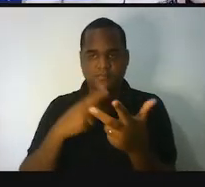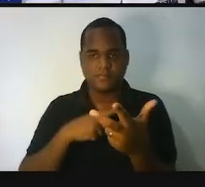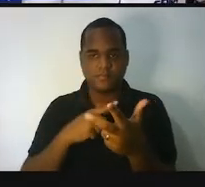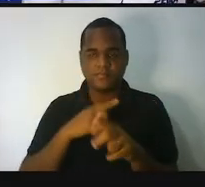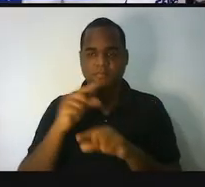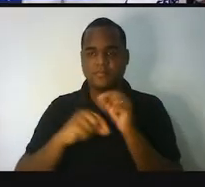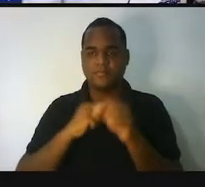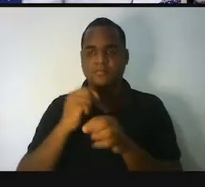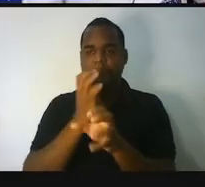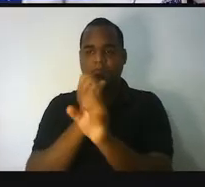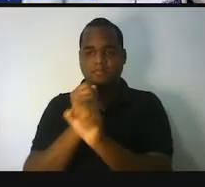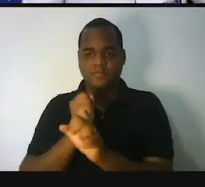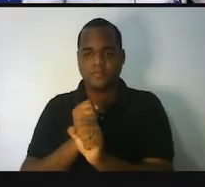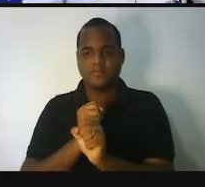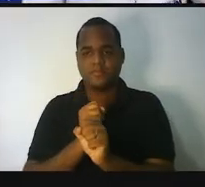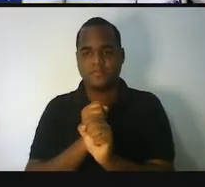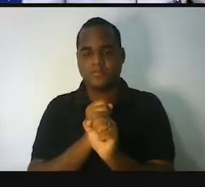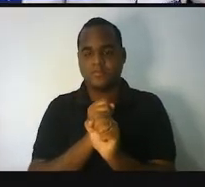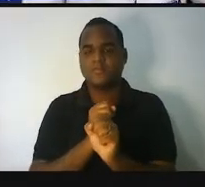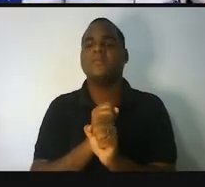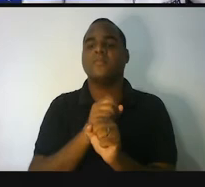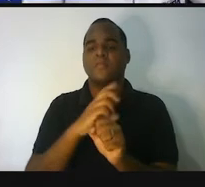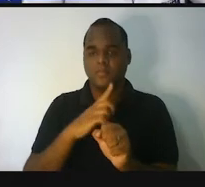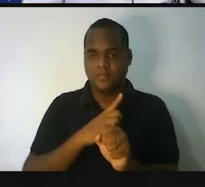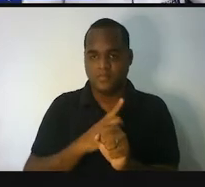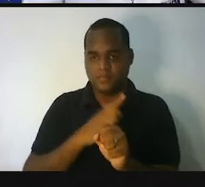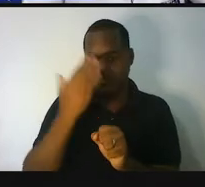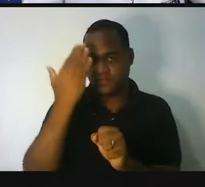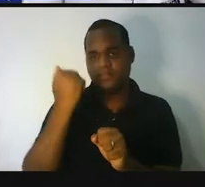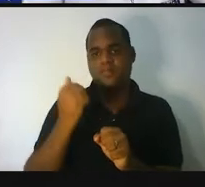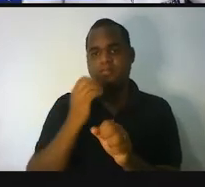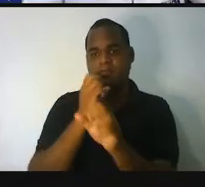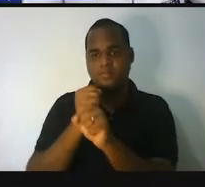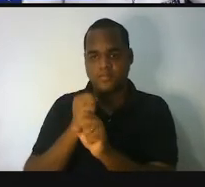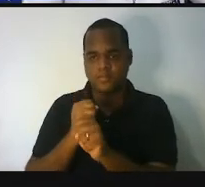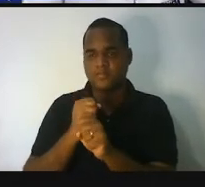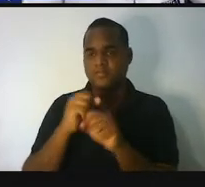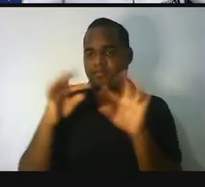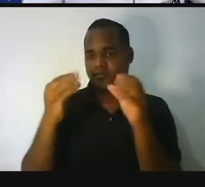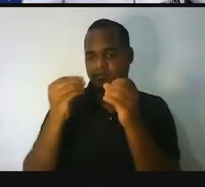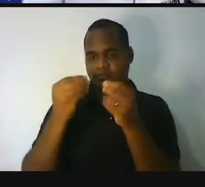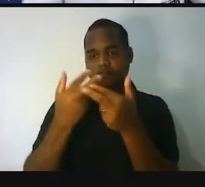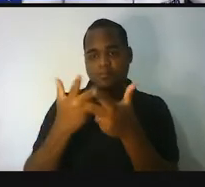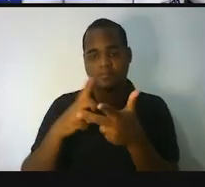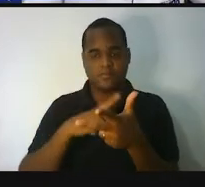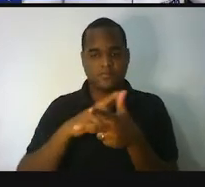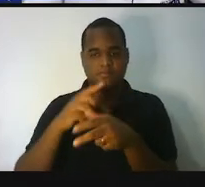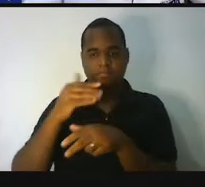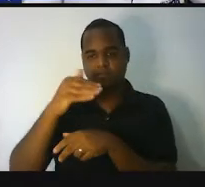e eu sei qual é o resultado total dos dez países,